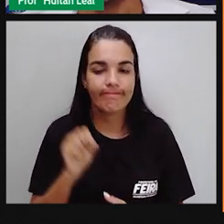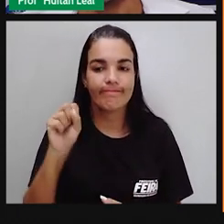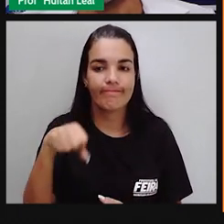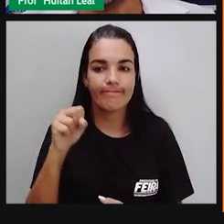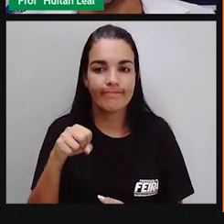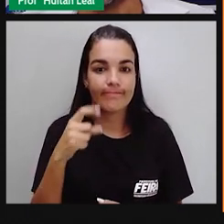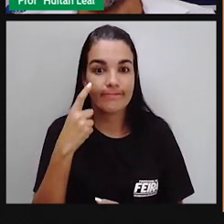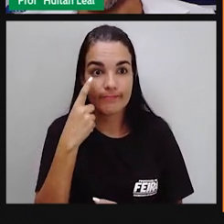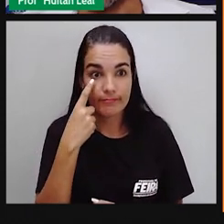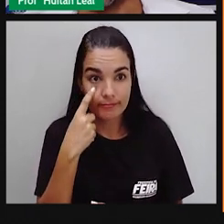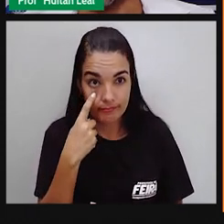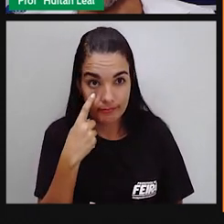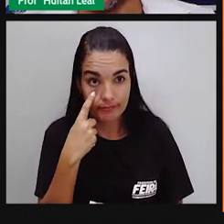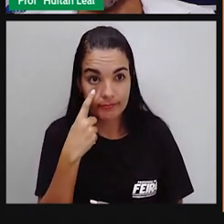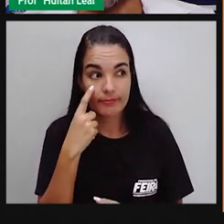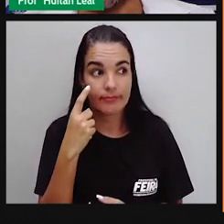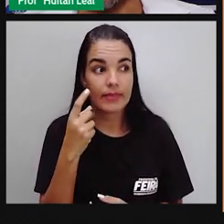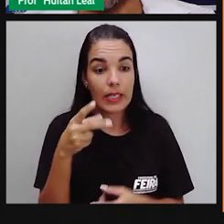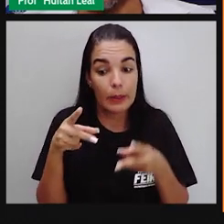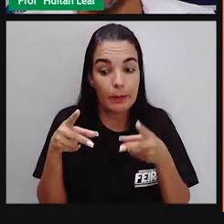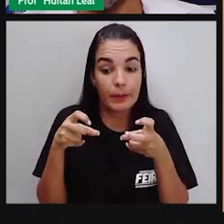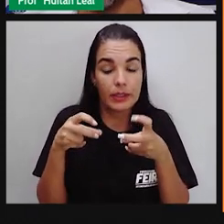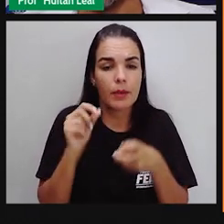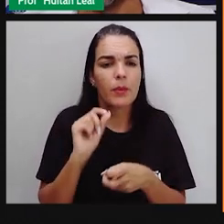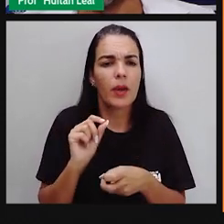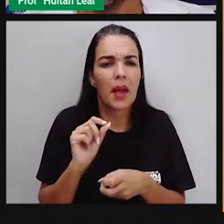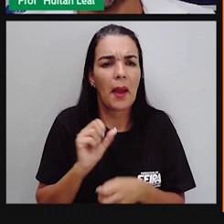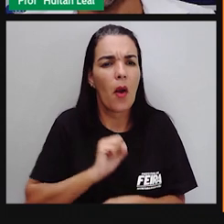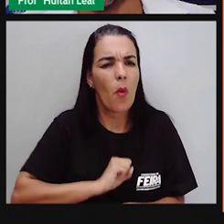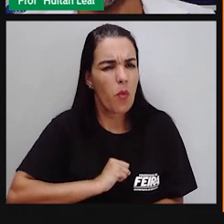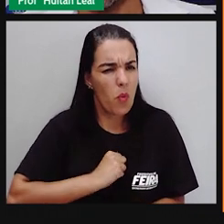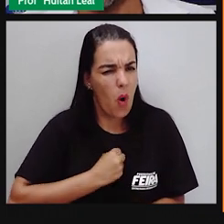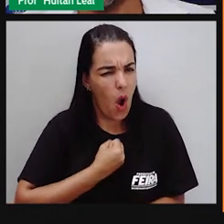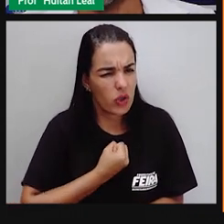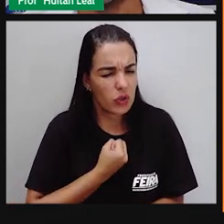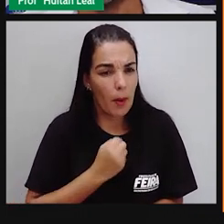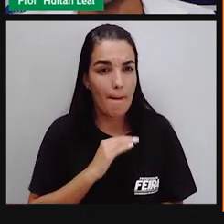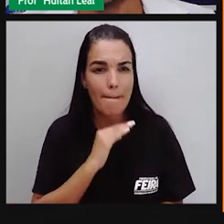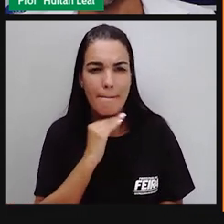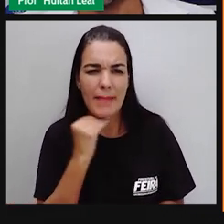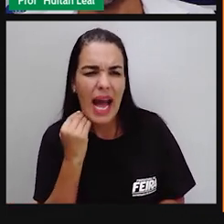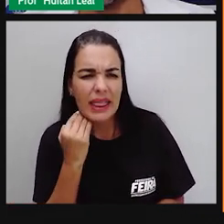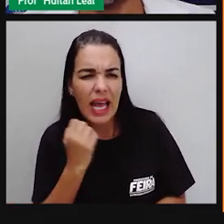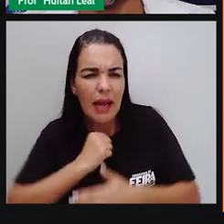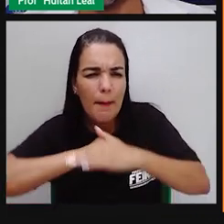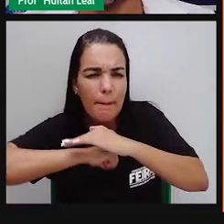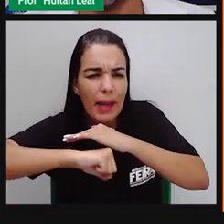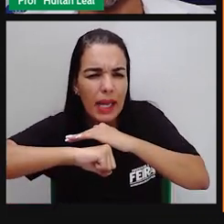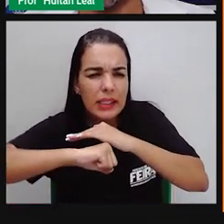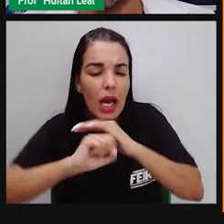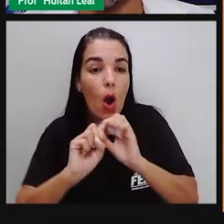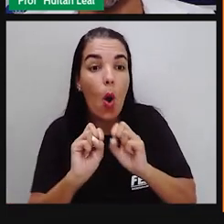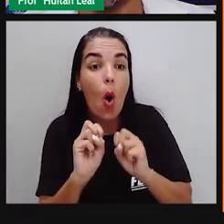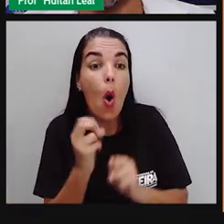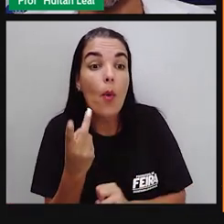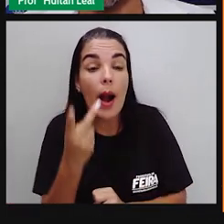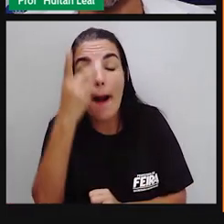em conflitos raciais. Quem mata é o ódio ou a pessoa que está sentindo ódio?